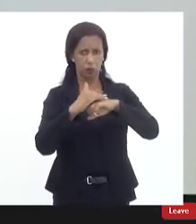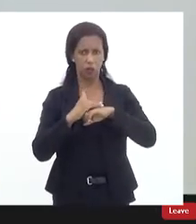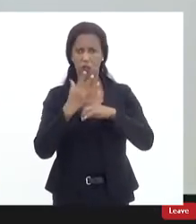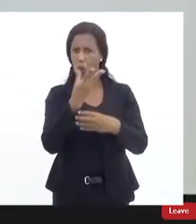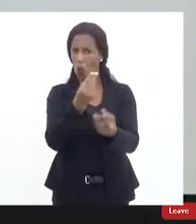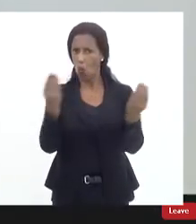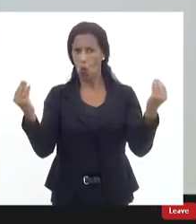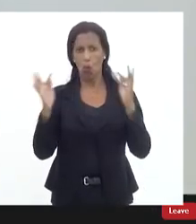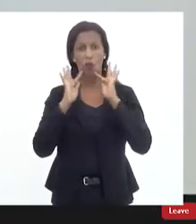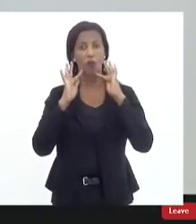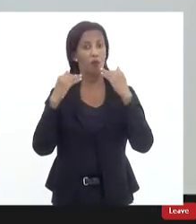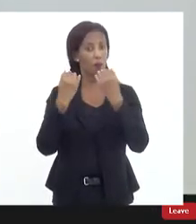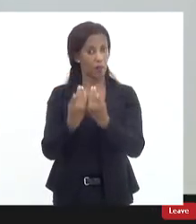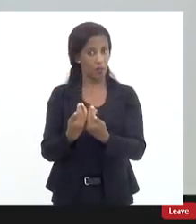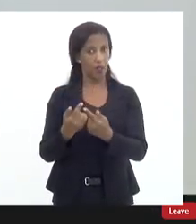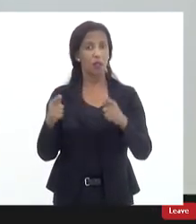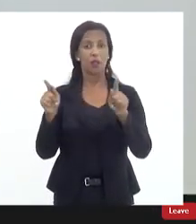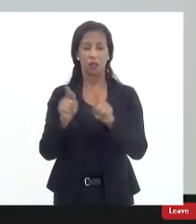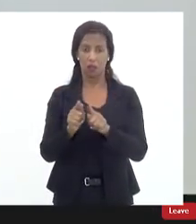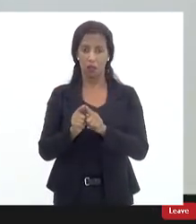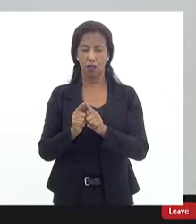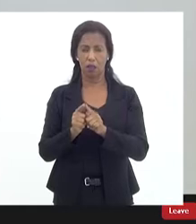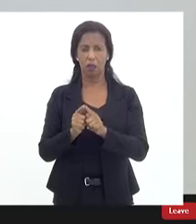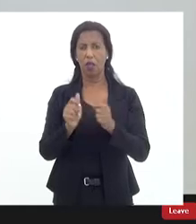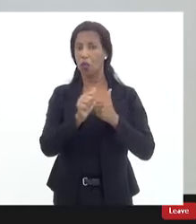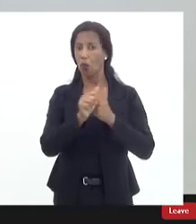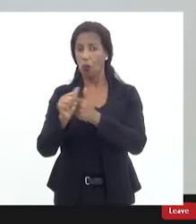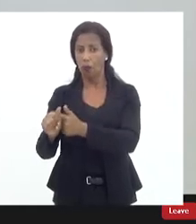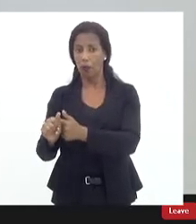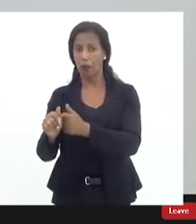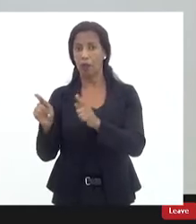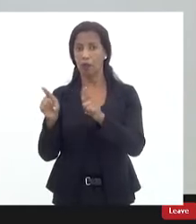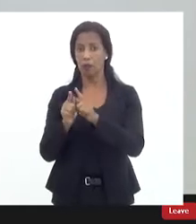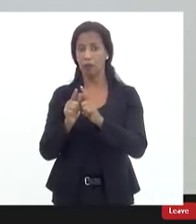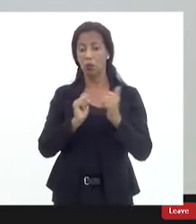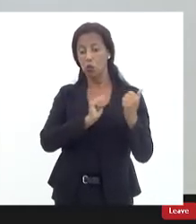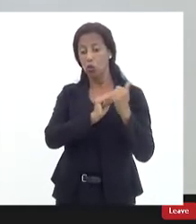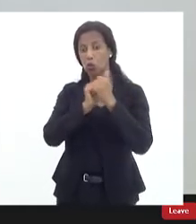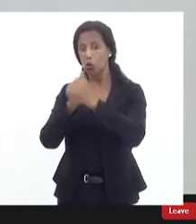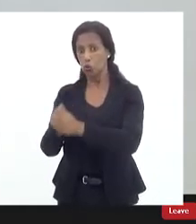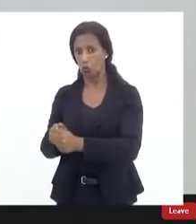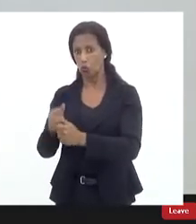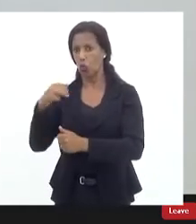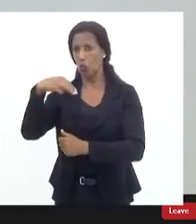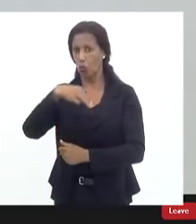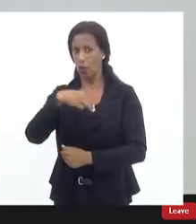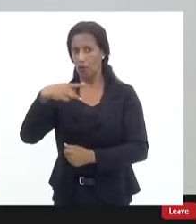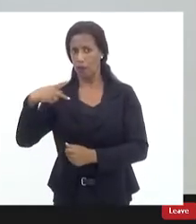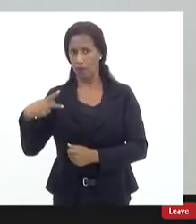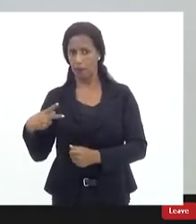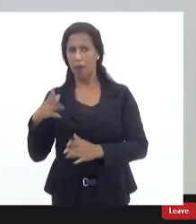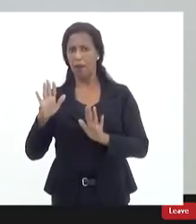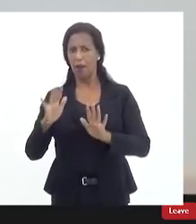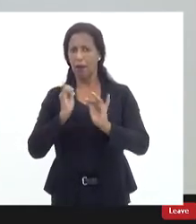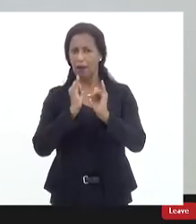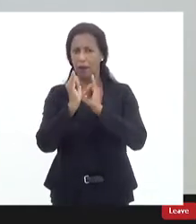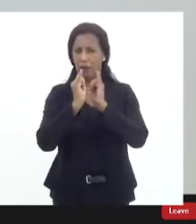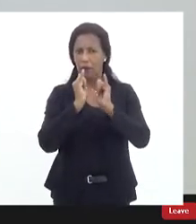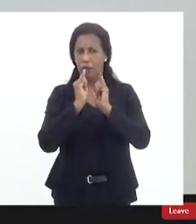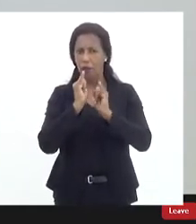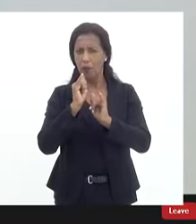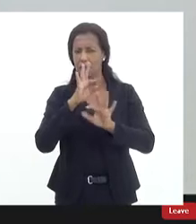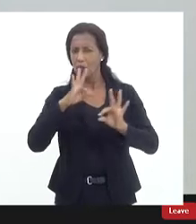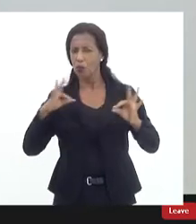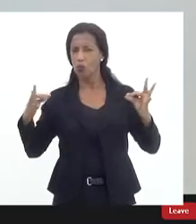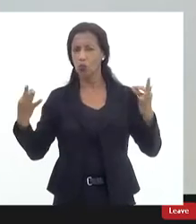famílias inclusive acompanhando não só ao prestarem depoimento do Ministério Público mas nas informações que envolvem toda a assistência